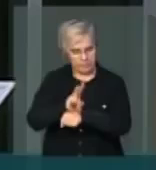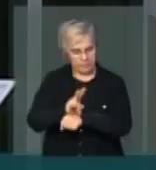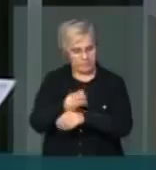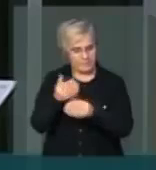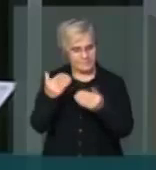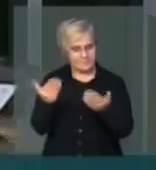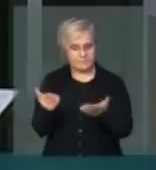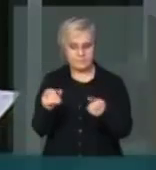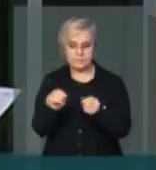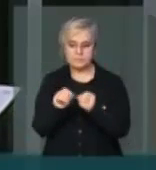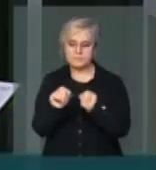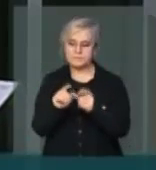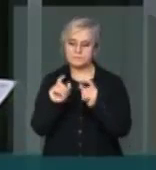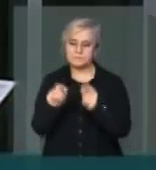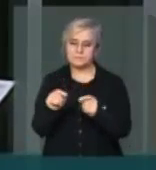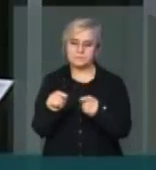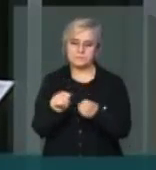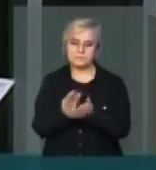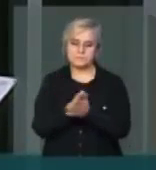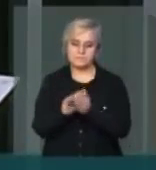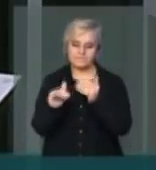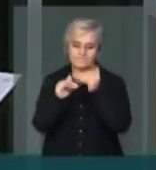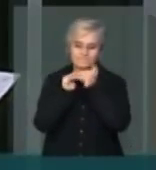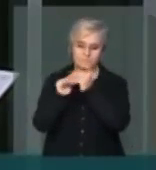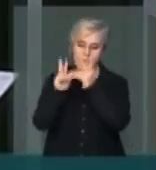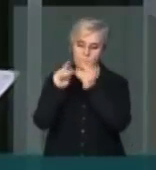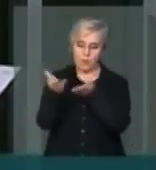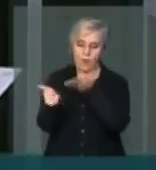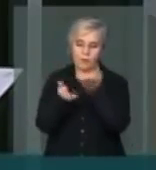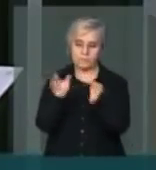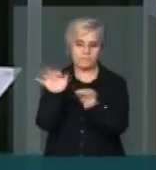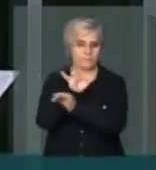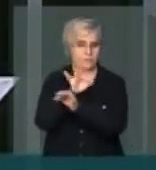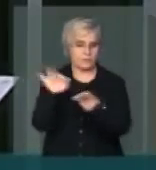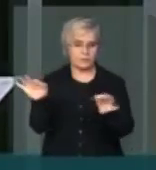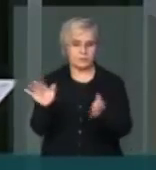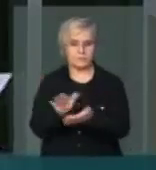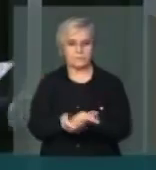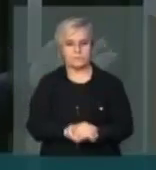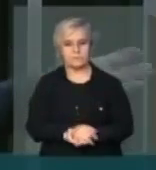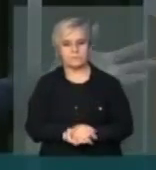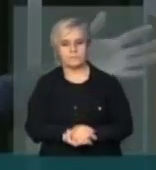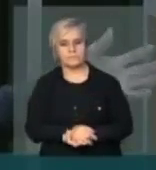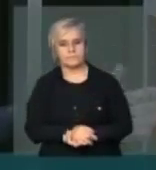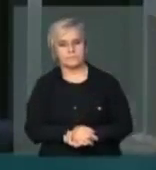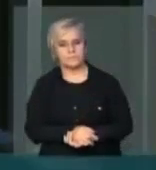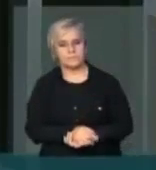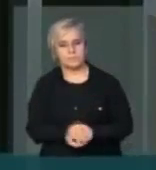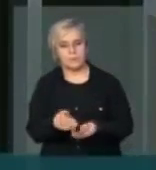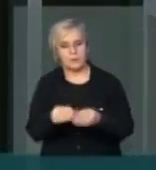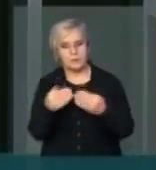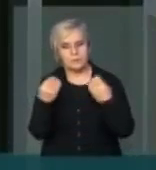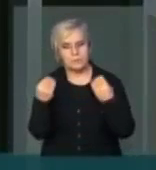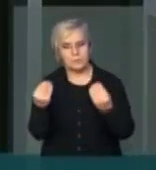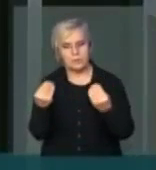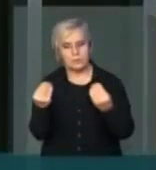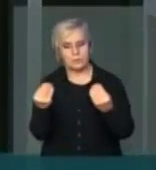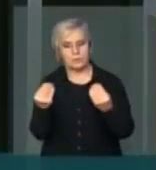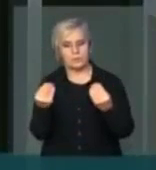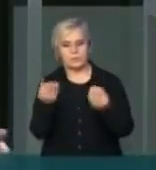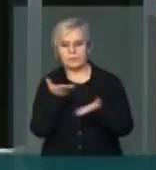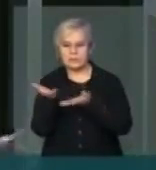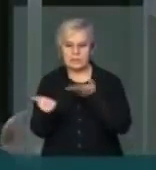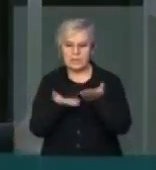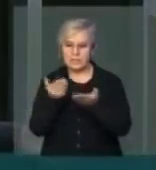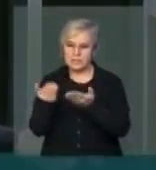resultando em quebra de isonomia em relação ao trabalhador urbano. Mas como, senhores parlamentares, tratar de